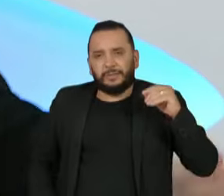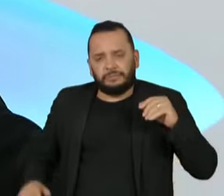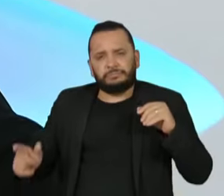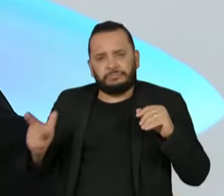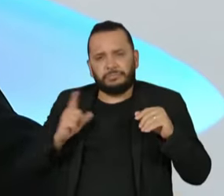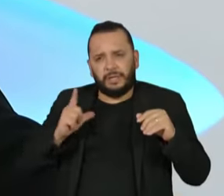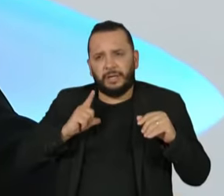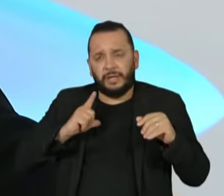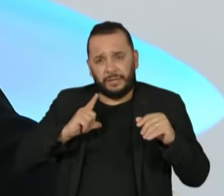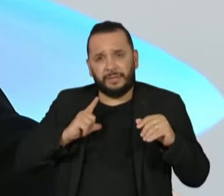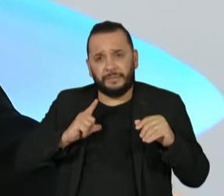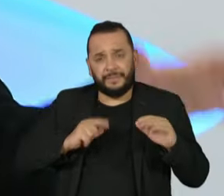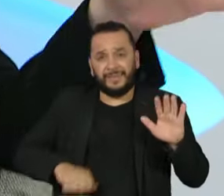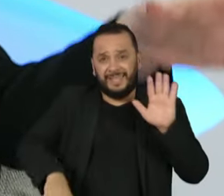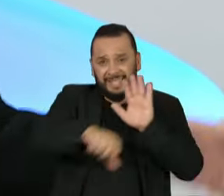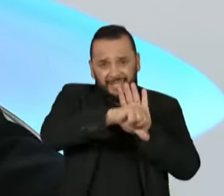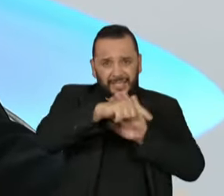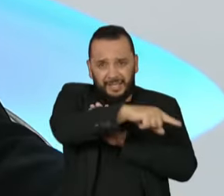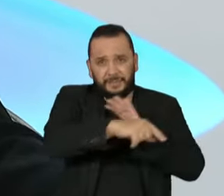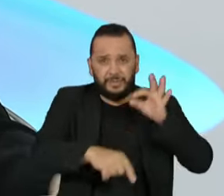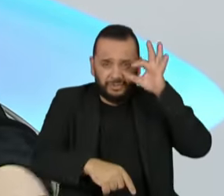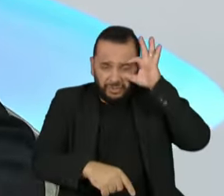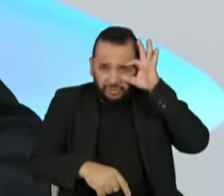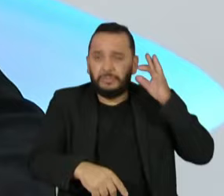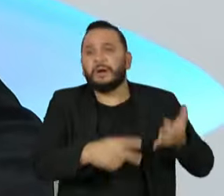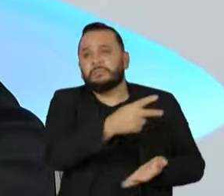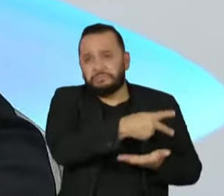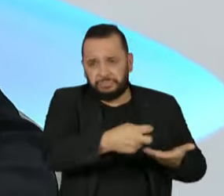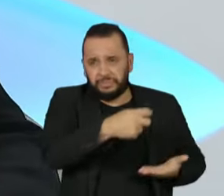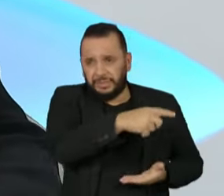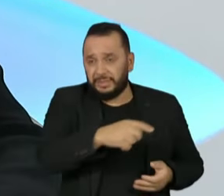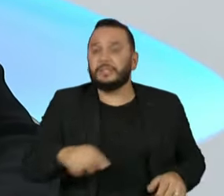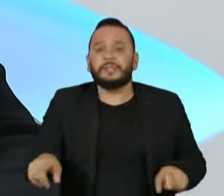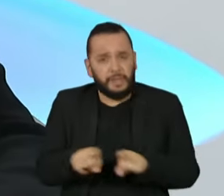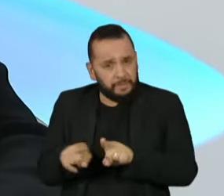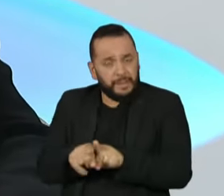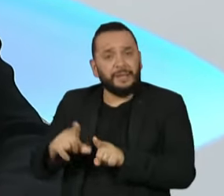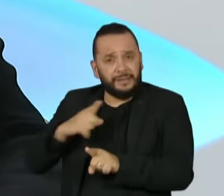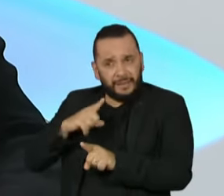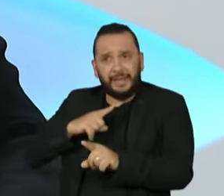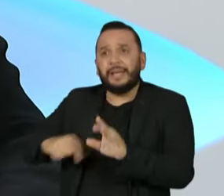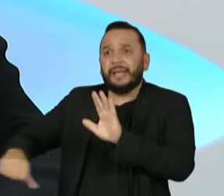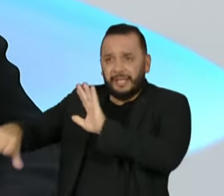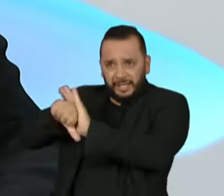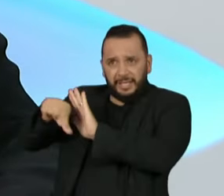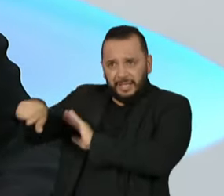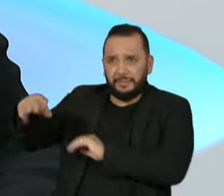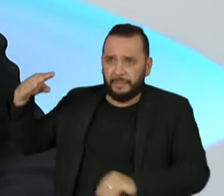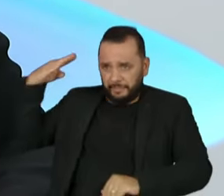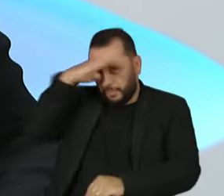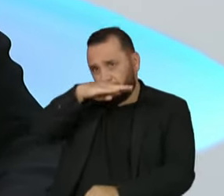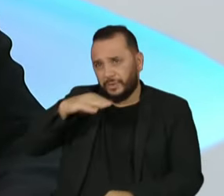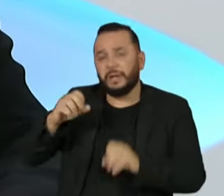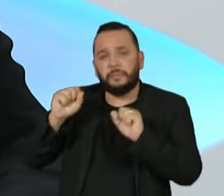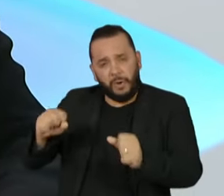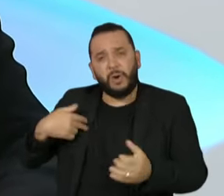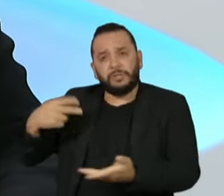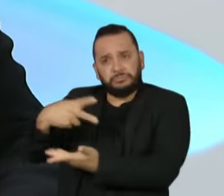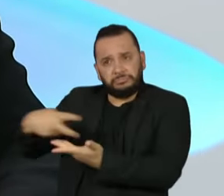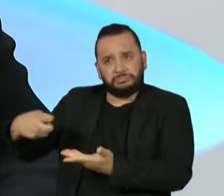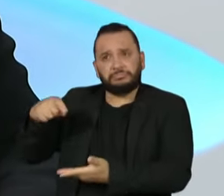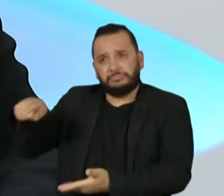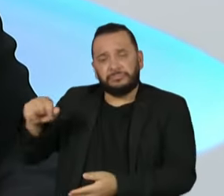responsabilidade para empichar a presidente Dilma, e ela foi empichada, e há crimes, no plural, de responsabilidade que poderiam estar sendo